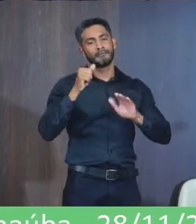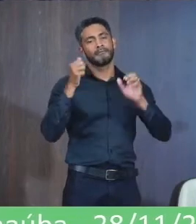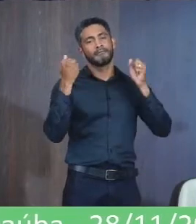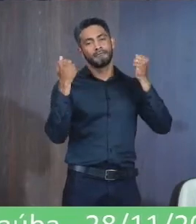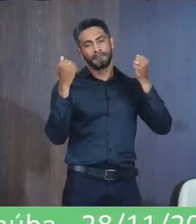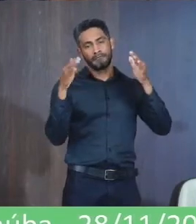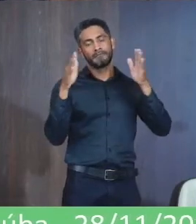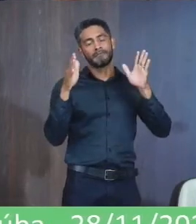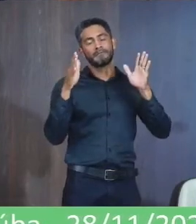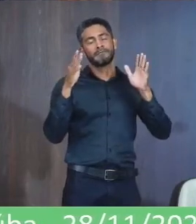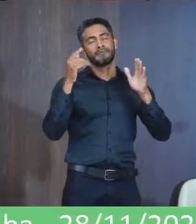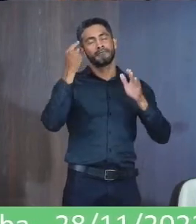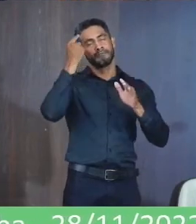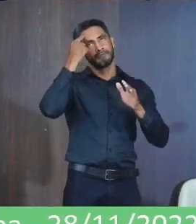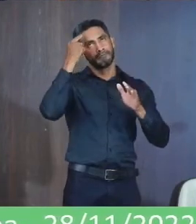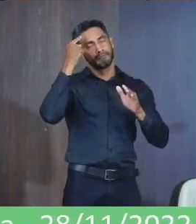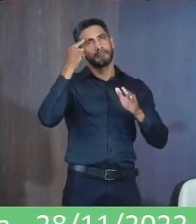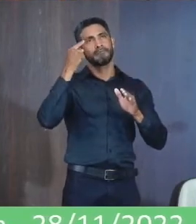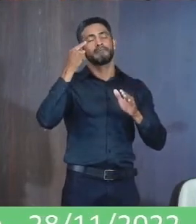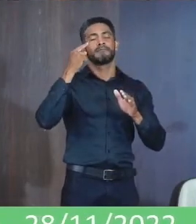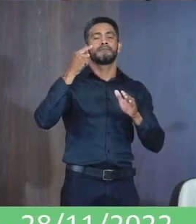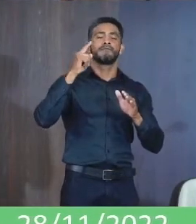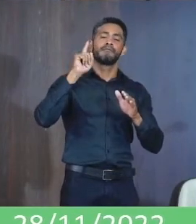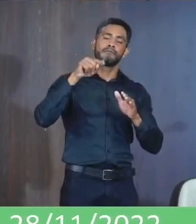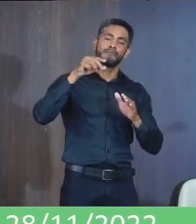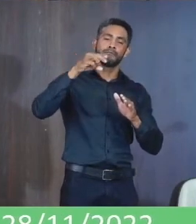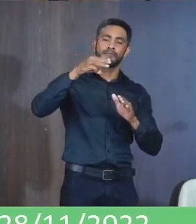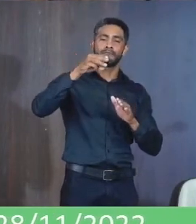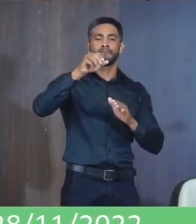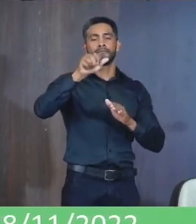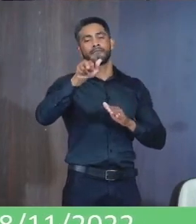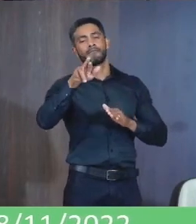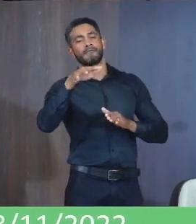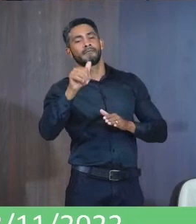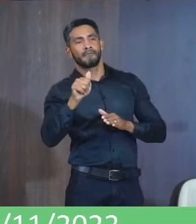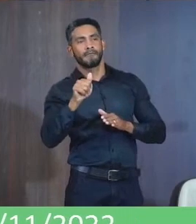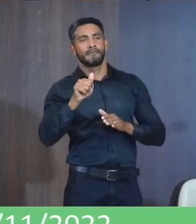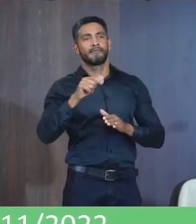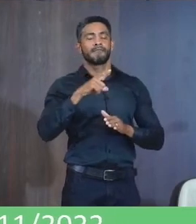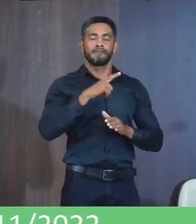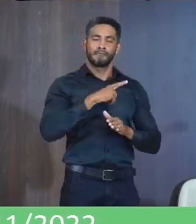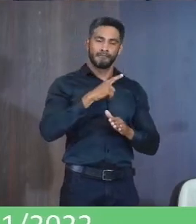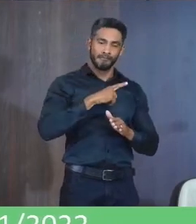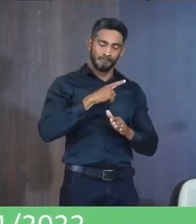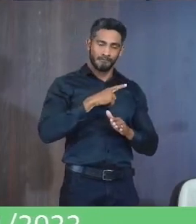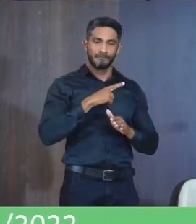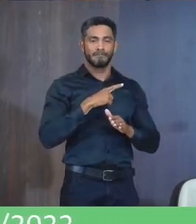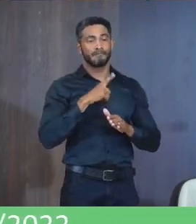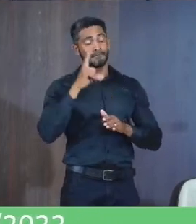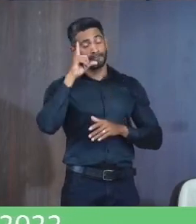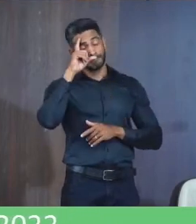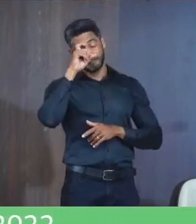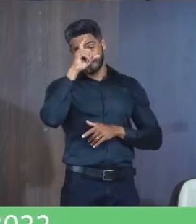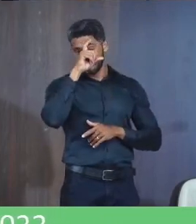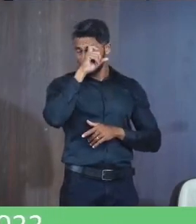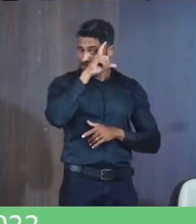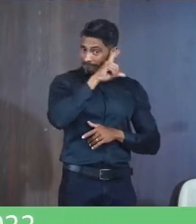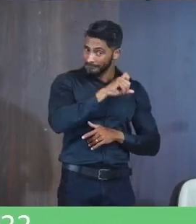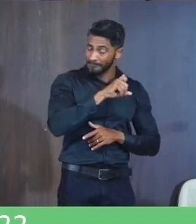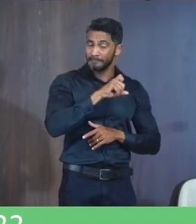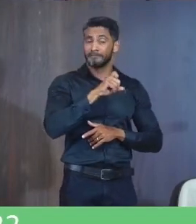aplausos Eu imagino Que essa Marília Arraiz Eu não a conheço Deve ter passado Uns boas dificuldades